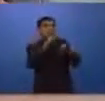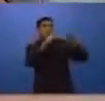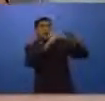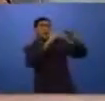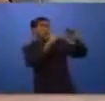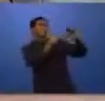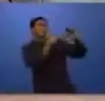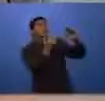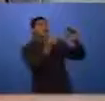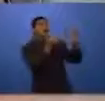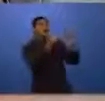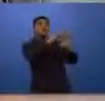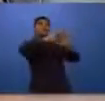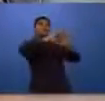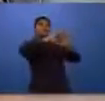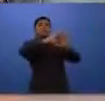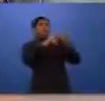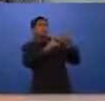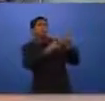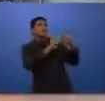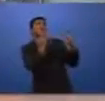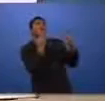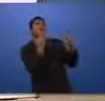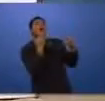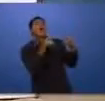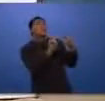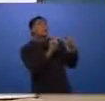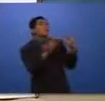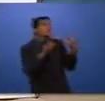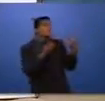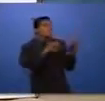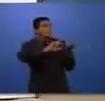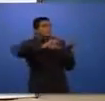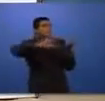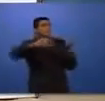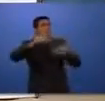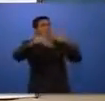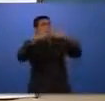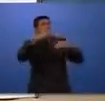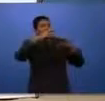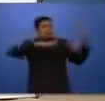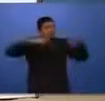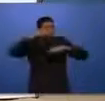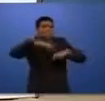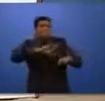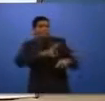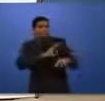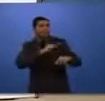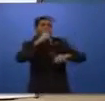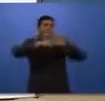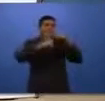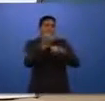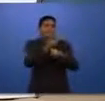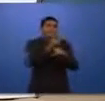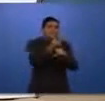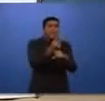muro. Isso são dados que são levados para o trabalho policial e no serviço de investigação,